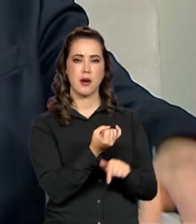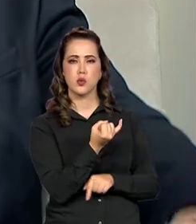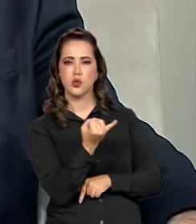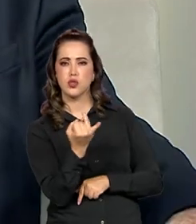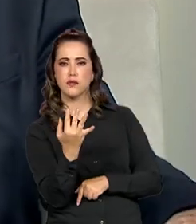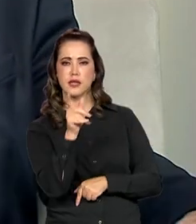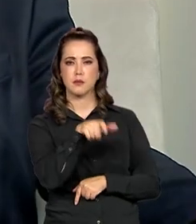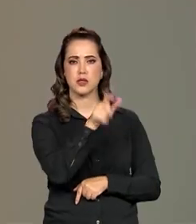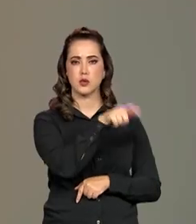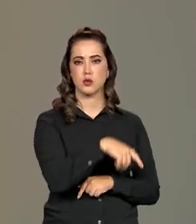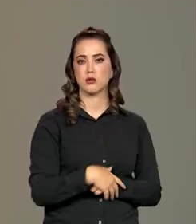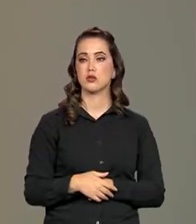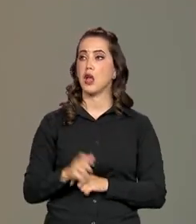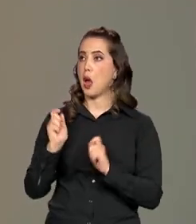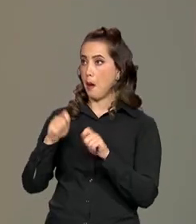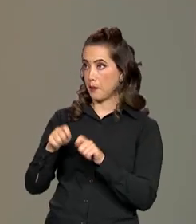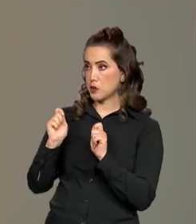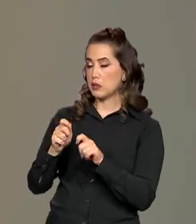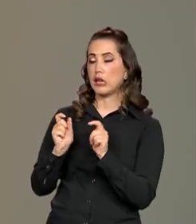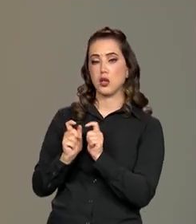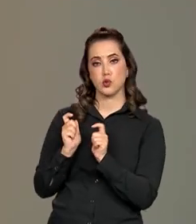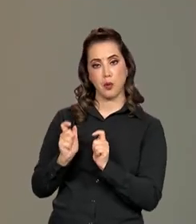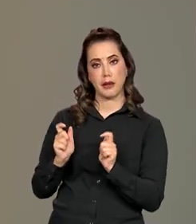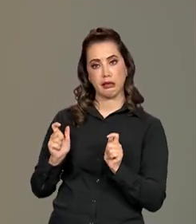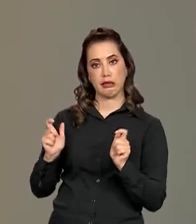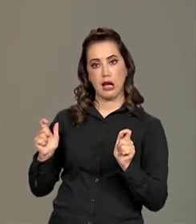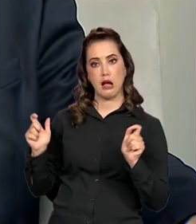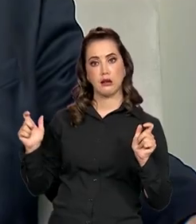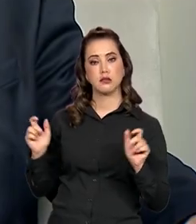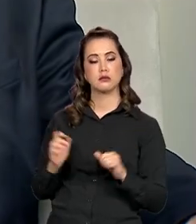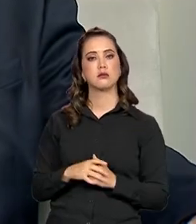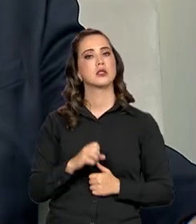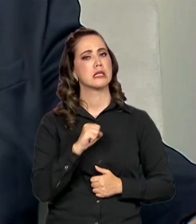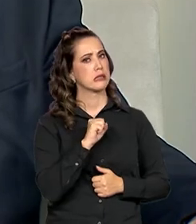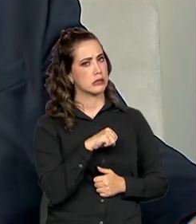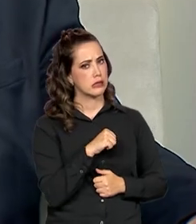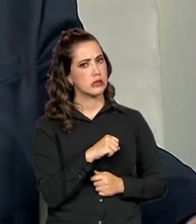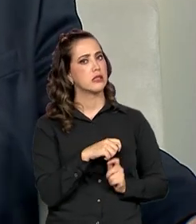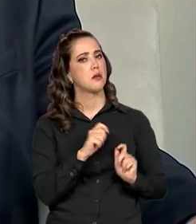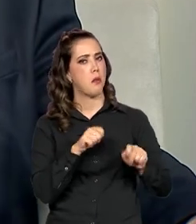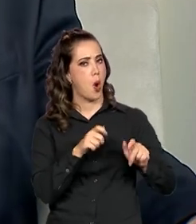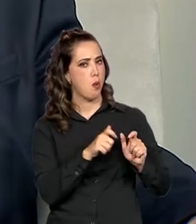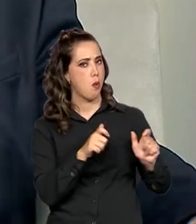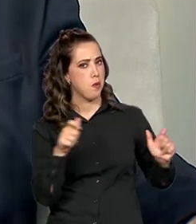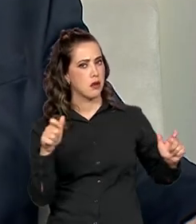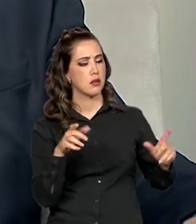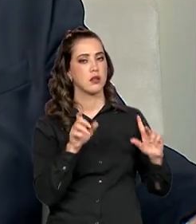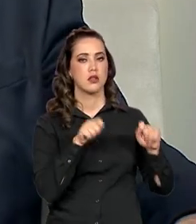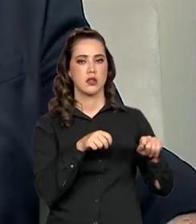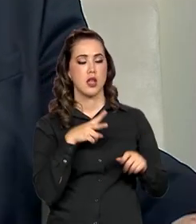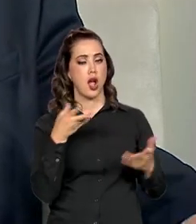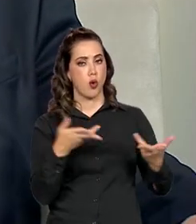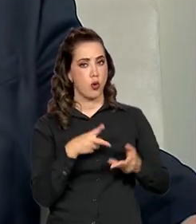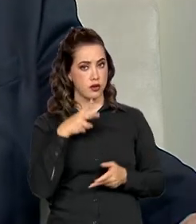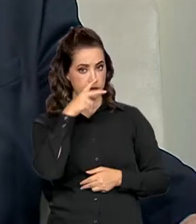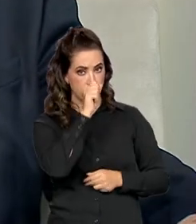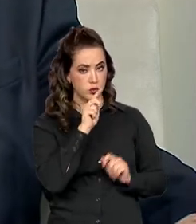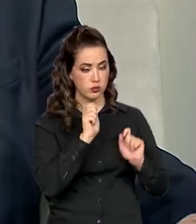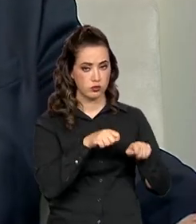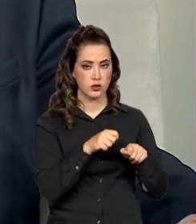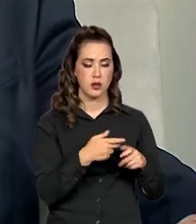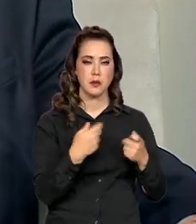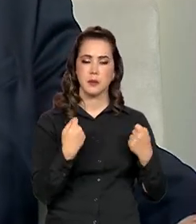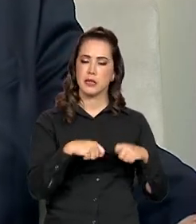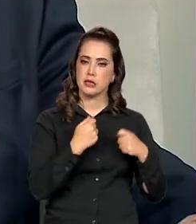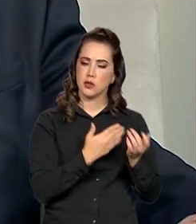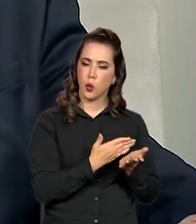gente envolvida Parece ser uma tendência de... Seguramente é uma tendência que vem com muita força, então é preciso que